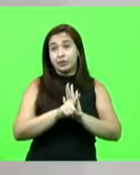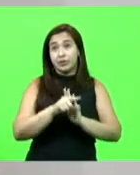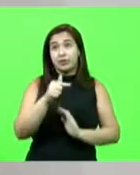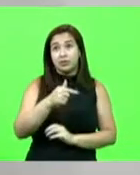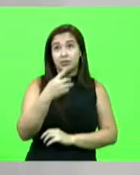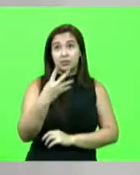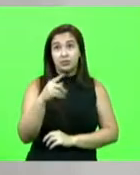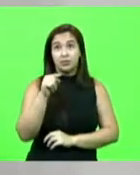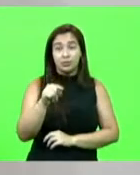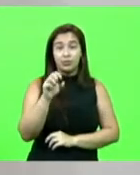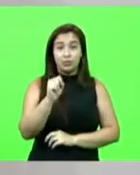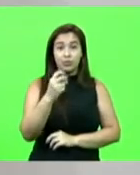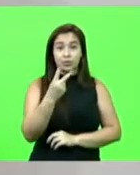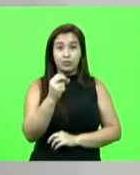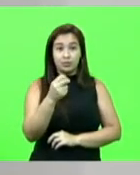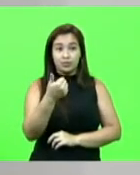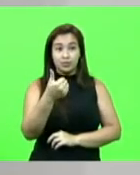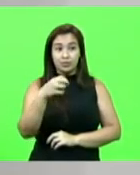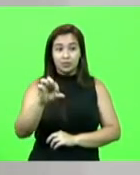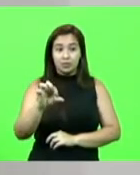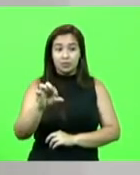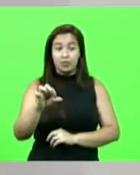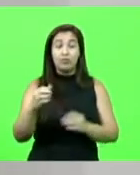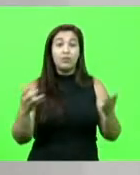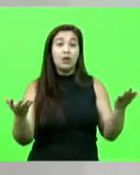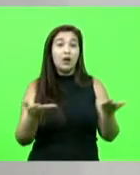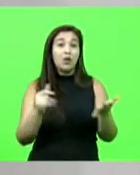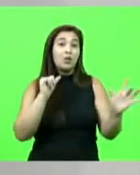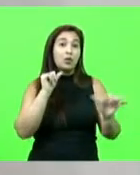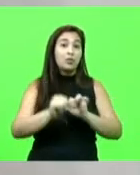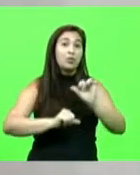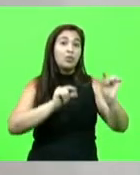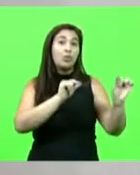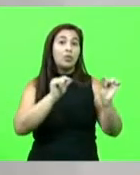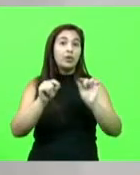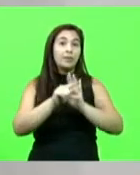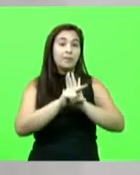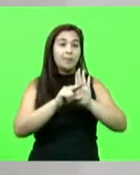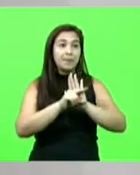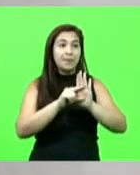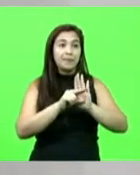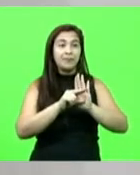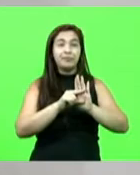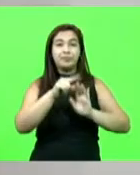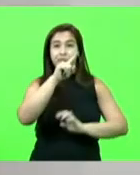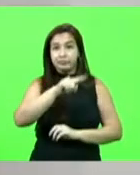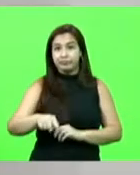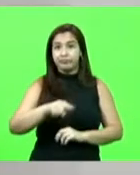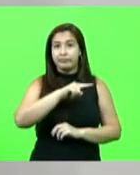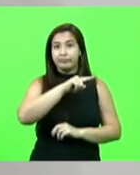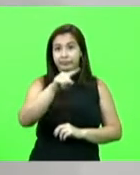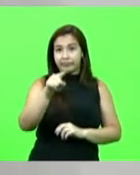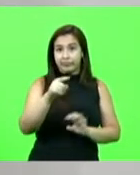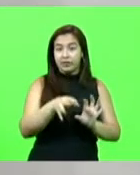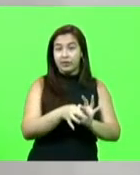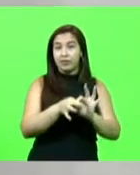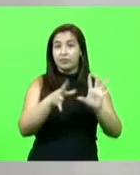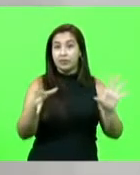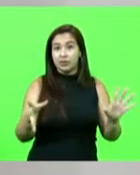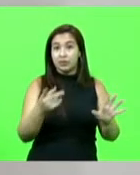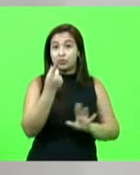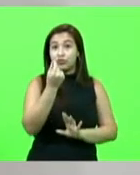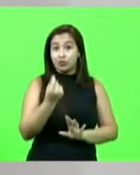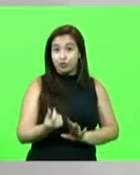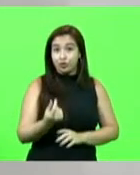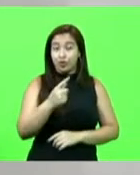passa a ter agora o seguinte texto. Veda a liberação de verbas públicas para contratação ou